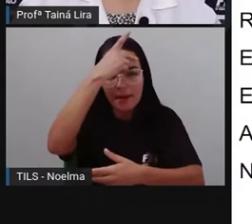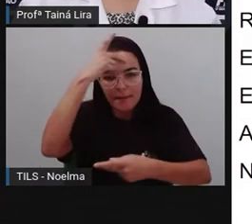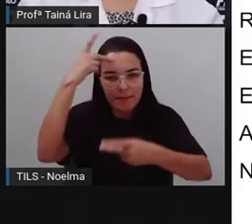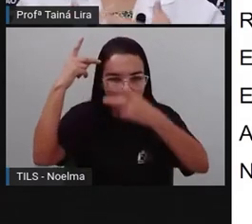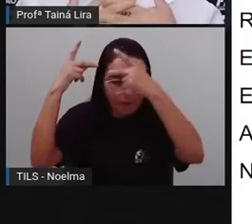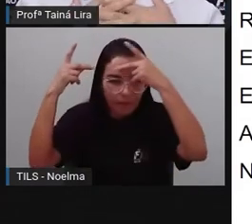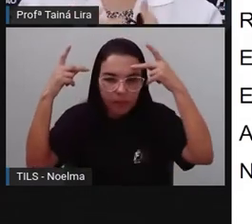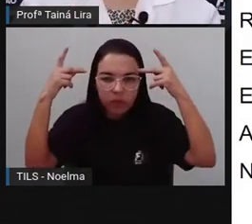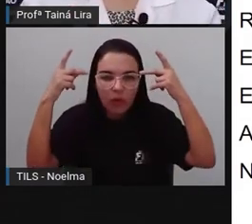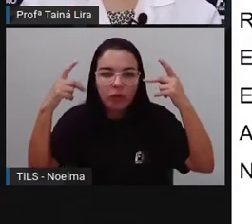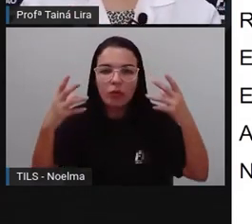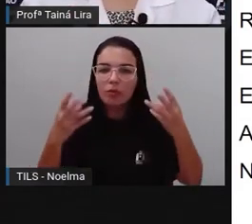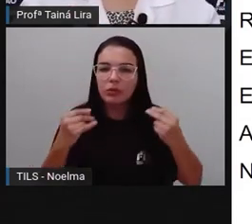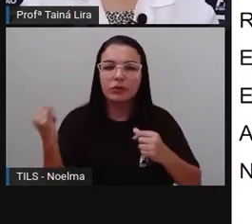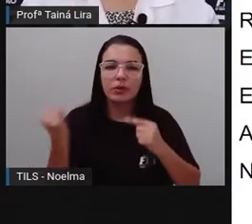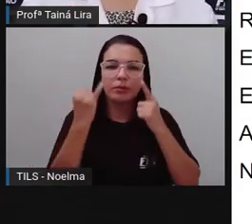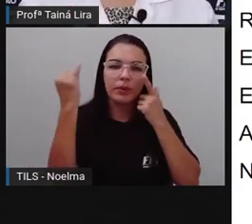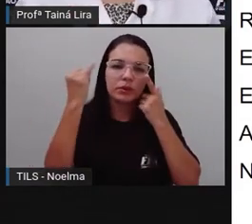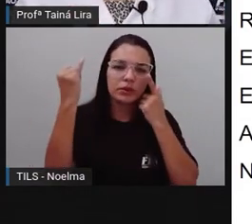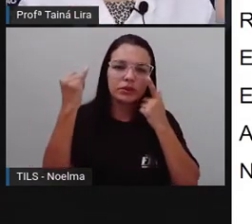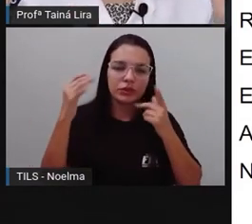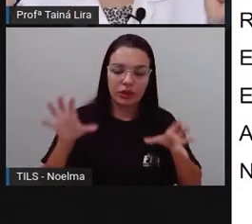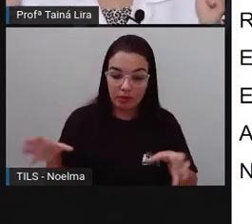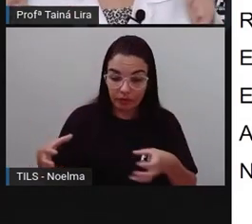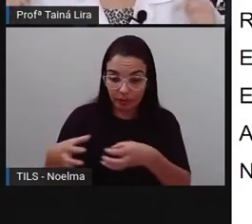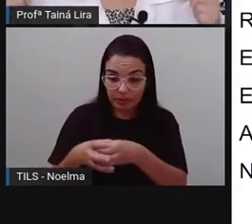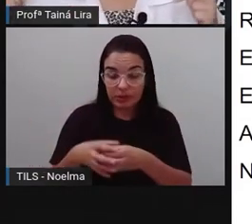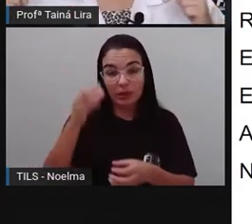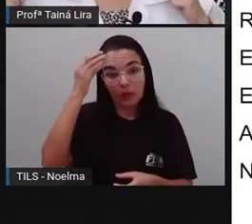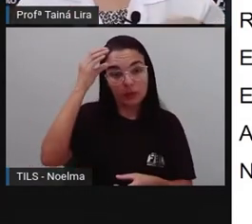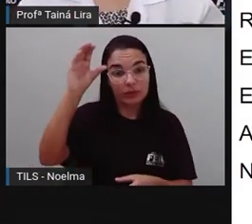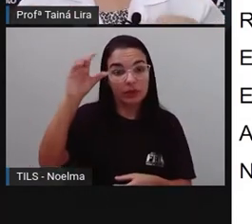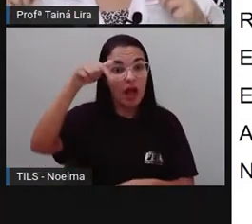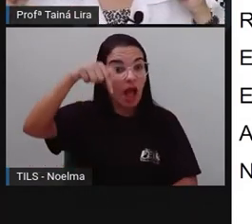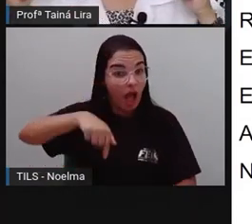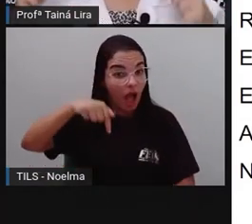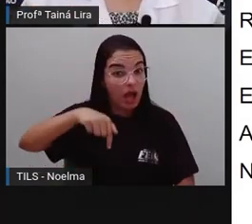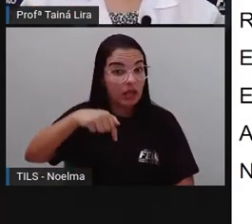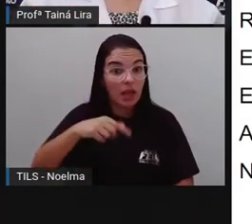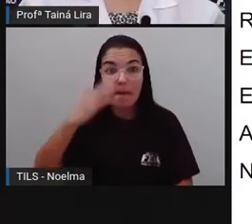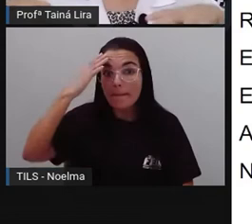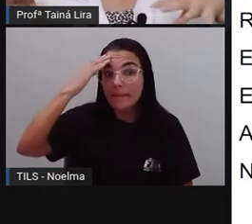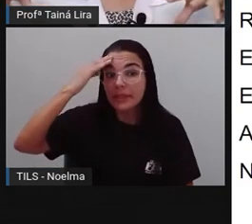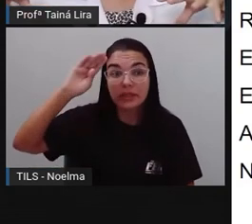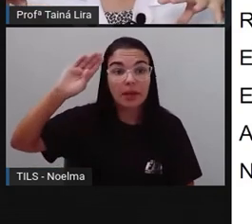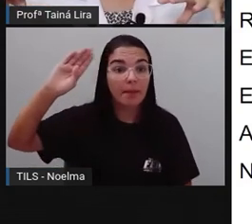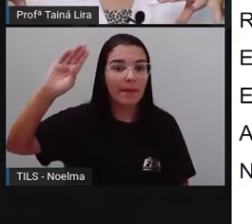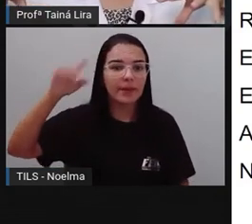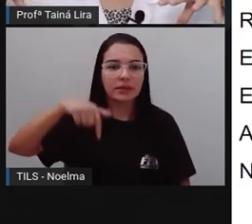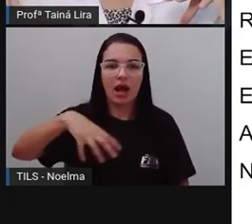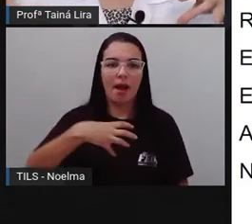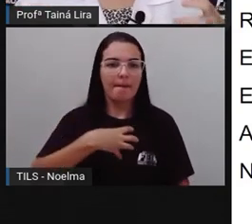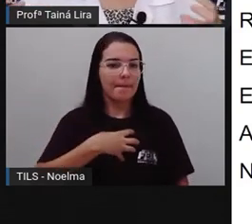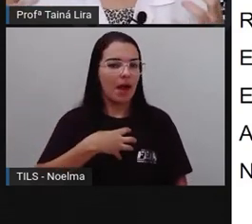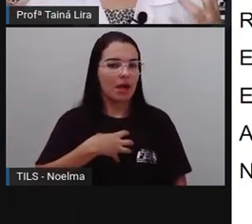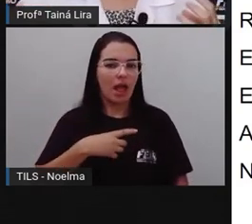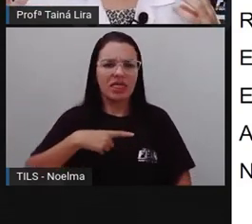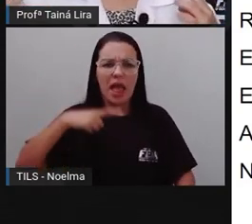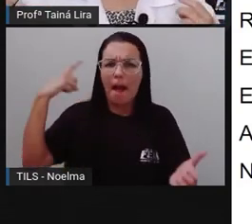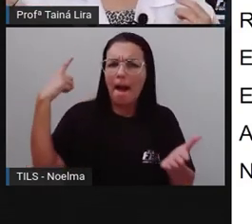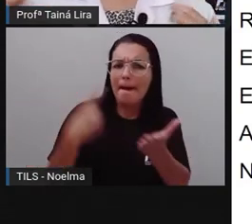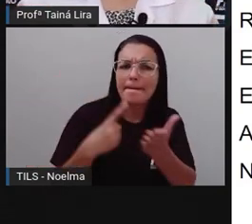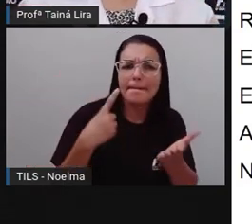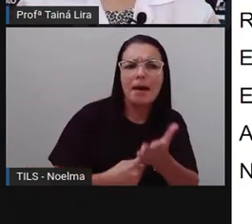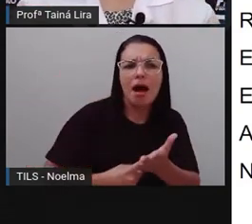importante na nossa formação cultural. E aqui, principalmente aqui na Bahia, a Bahia tem a marca bem